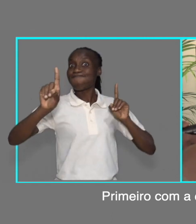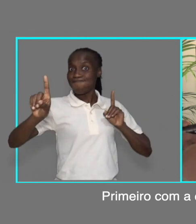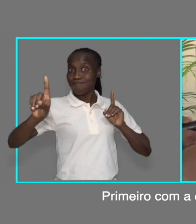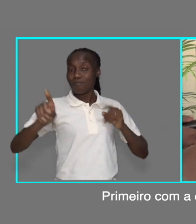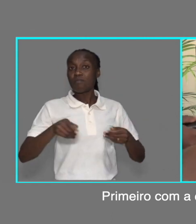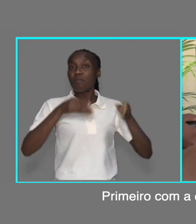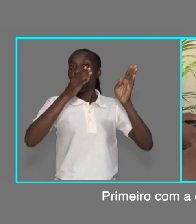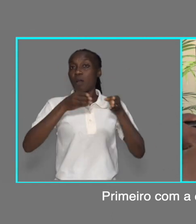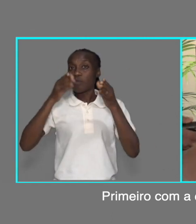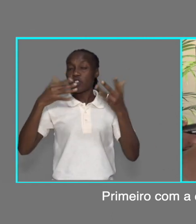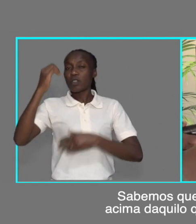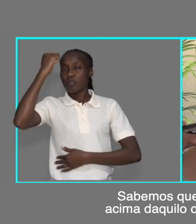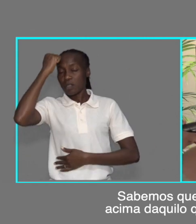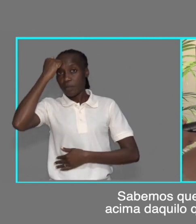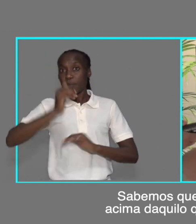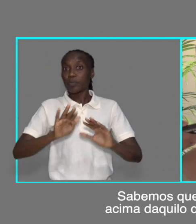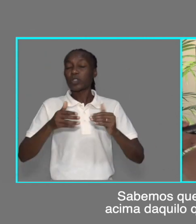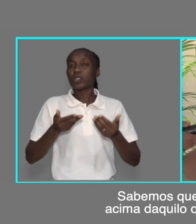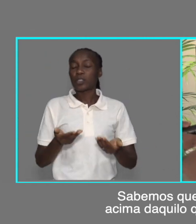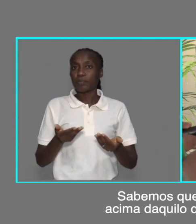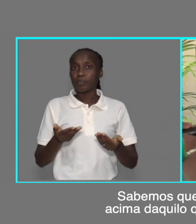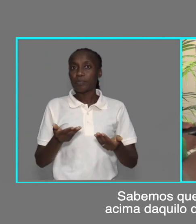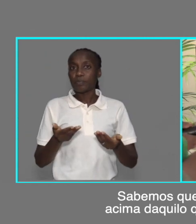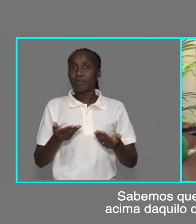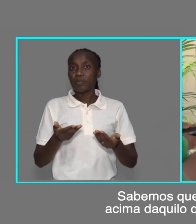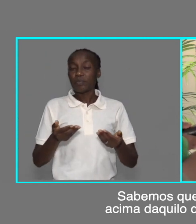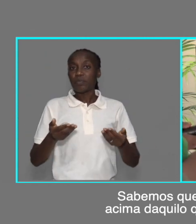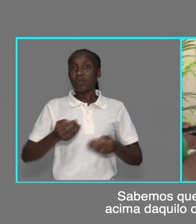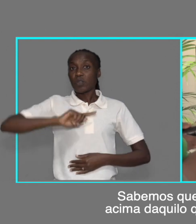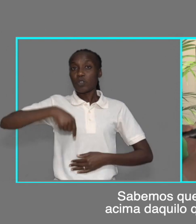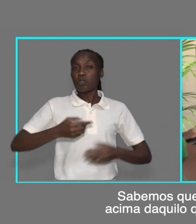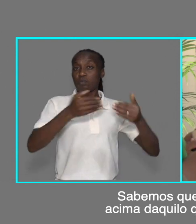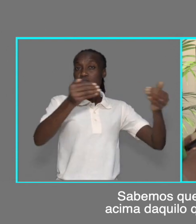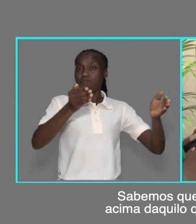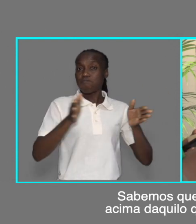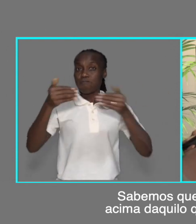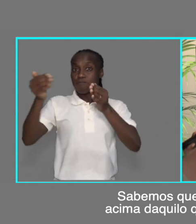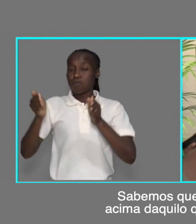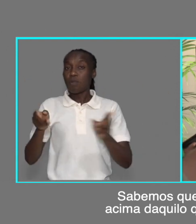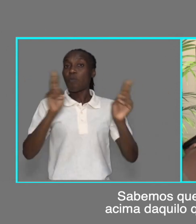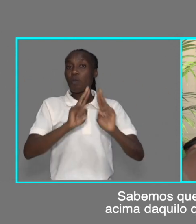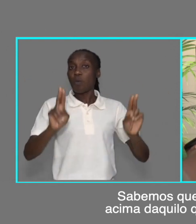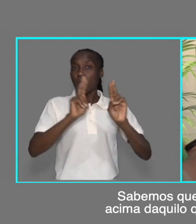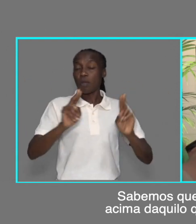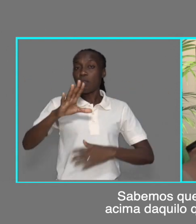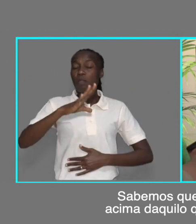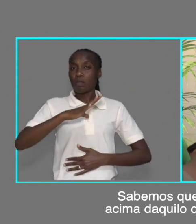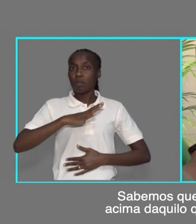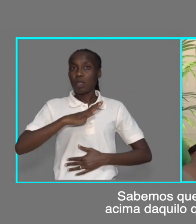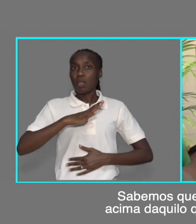distanciamento físico, nós sabemos que as nossas turmas normalmente